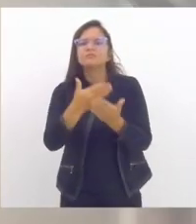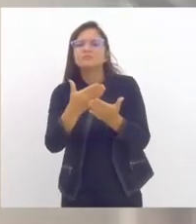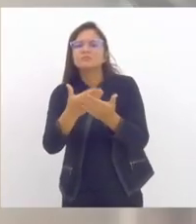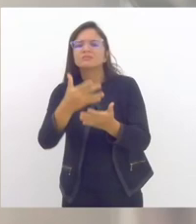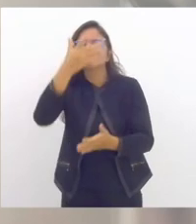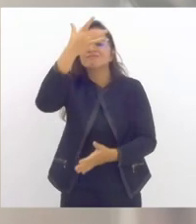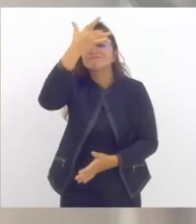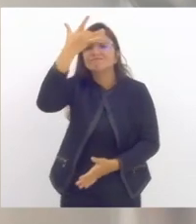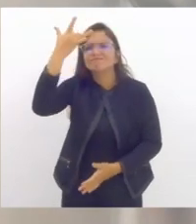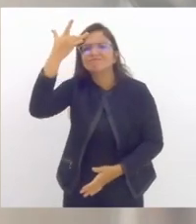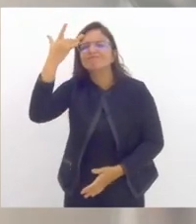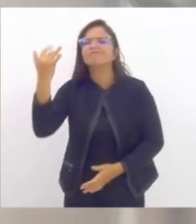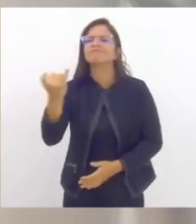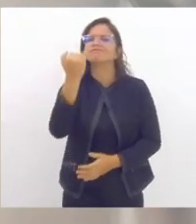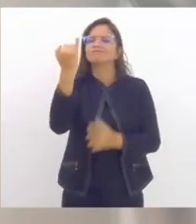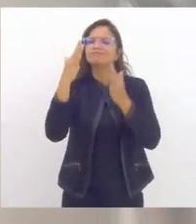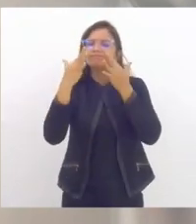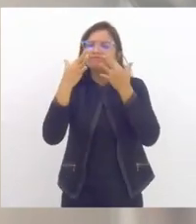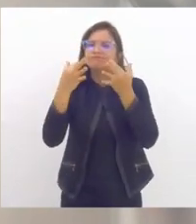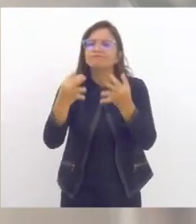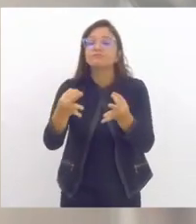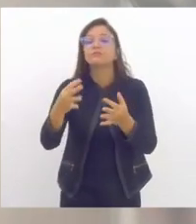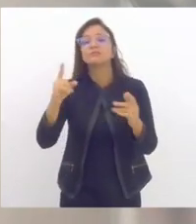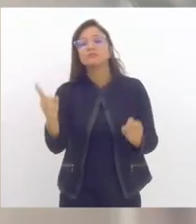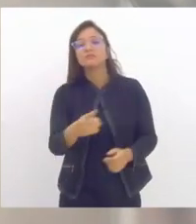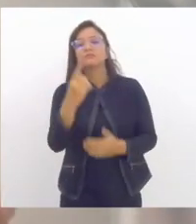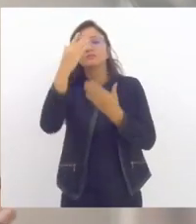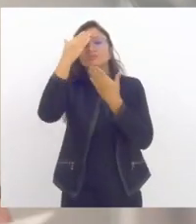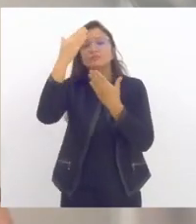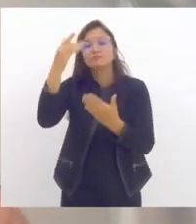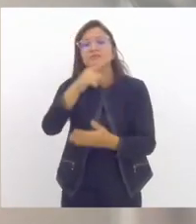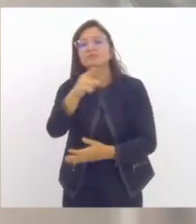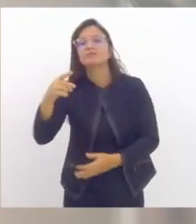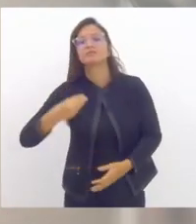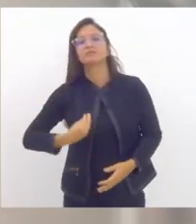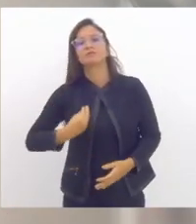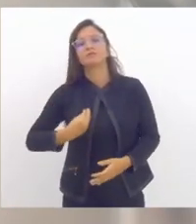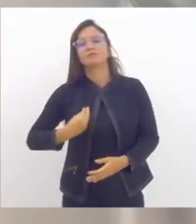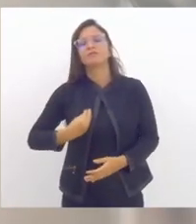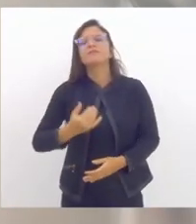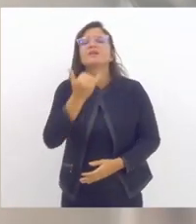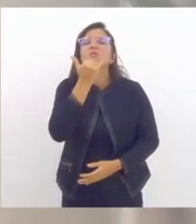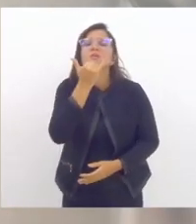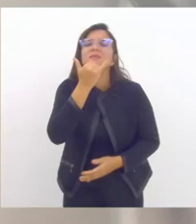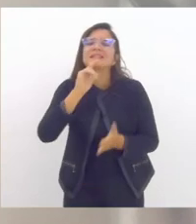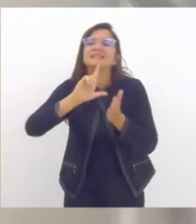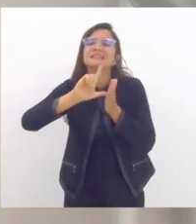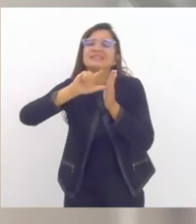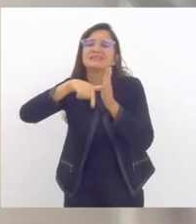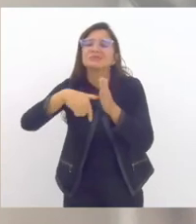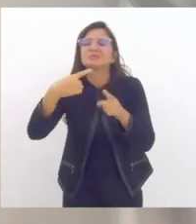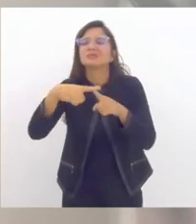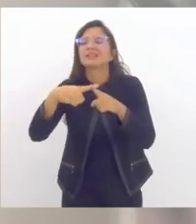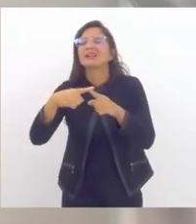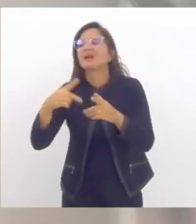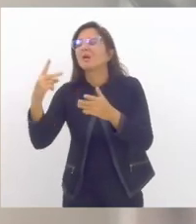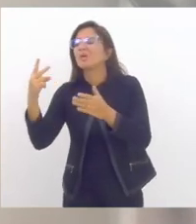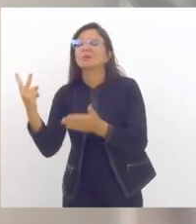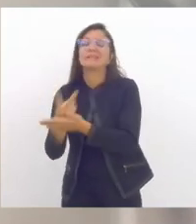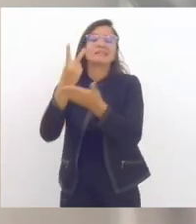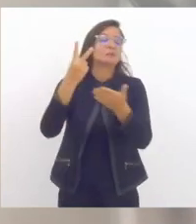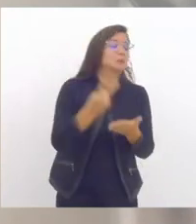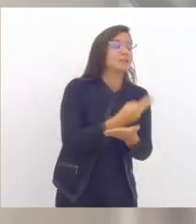Agradecemos a presença de todos os presentes, desculpamos pelo atraso gerado por uma série de problemas